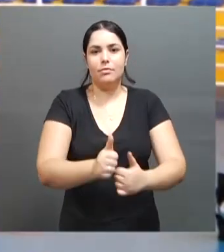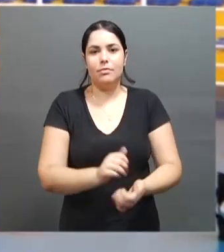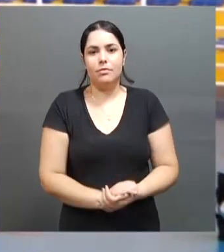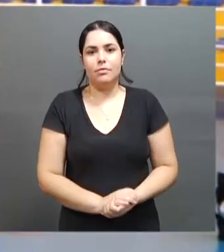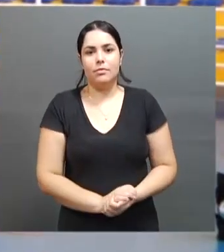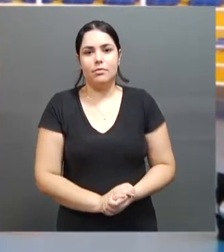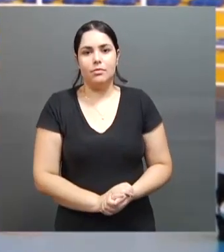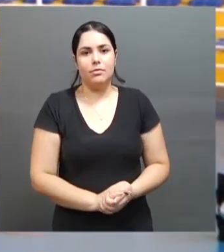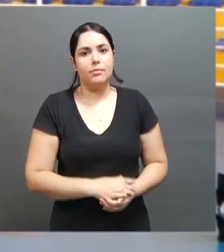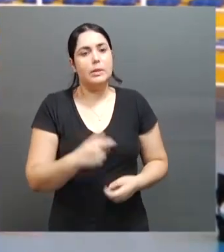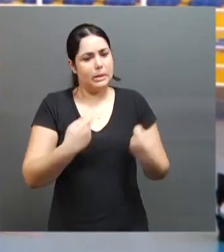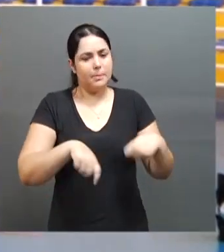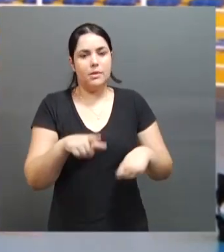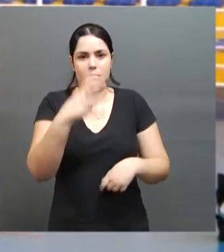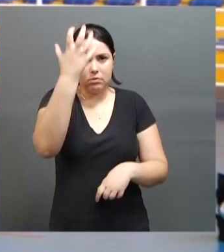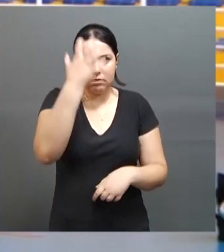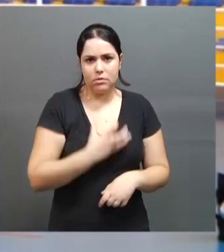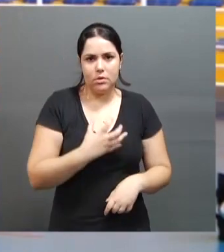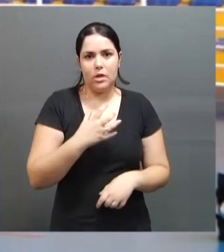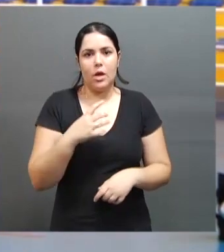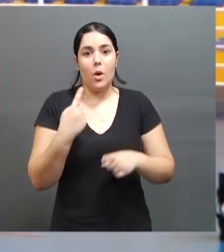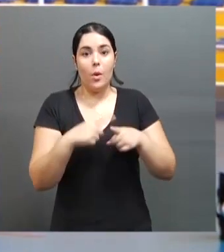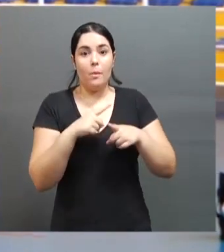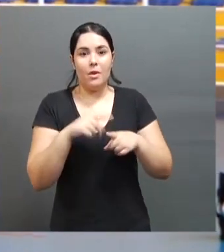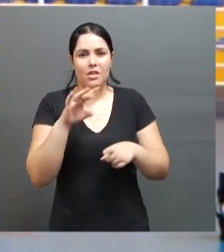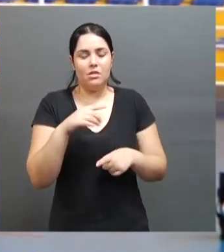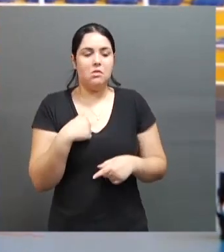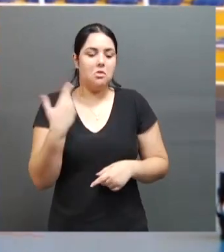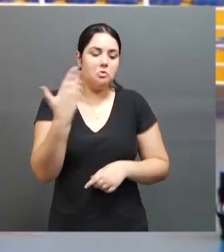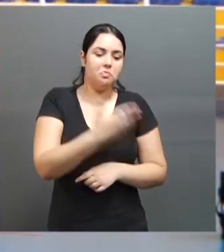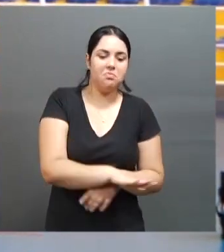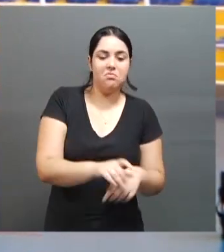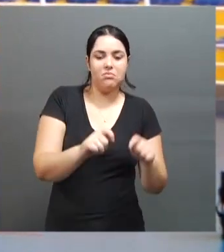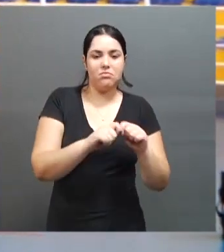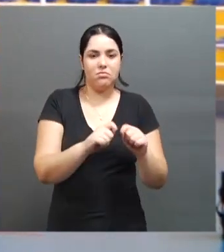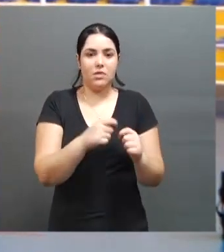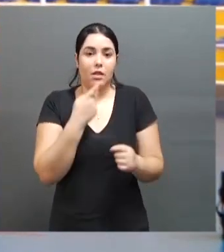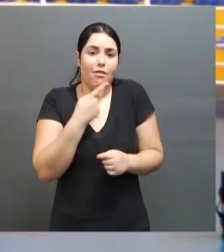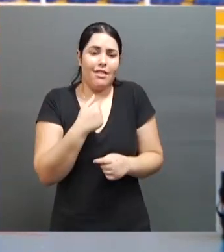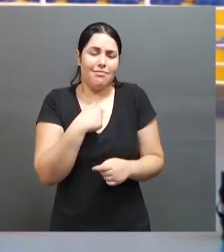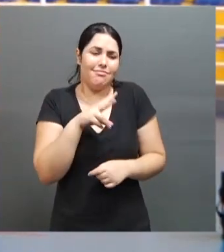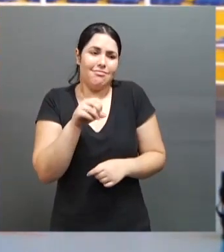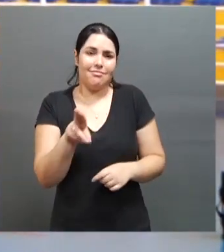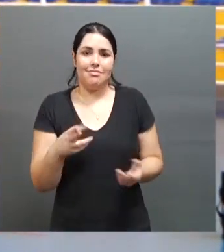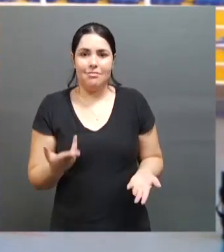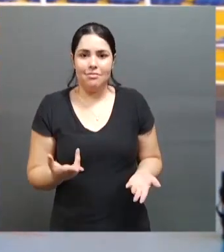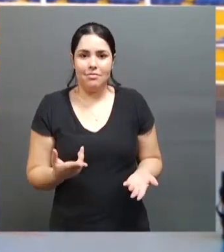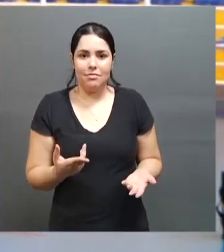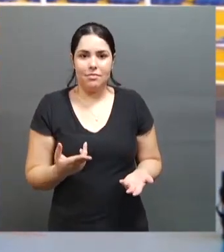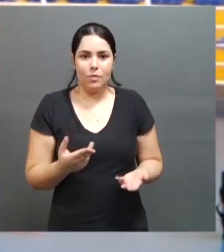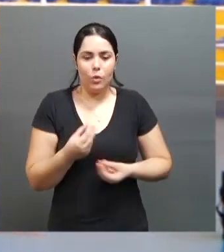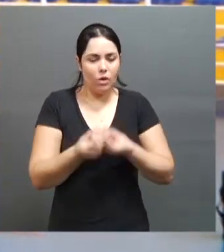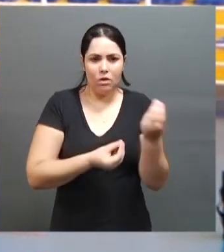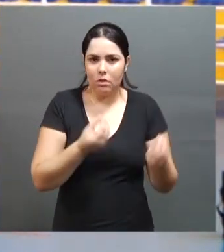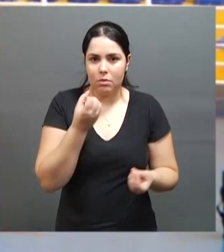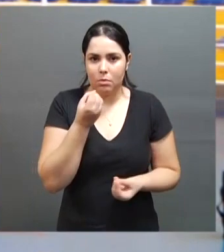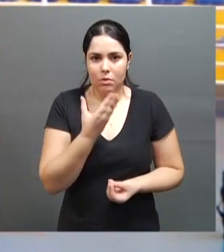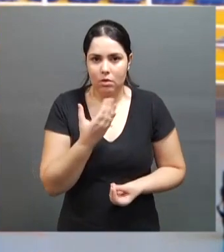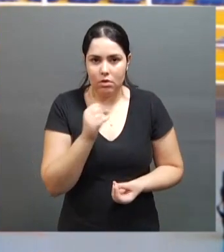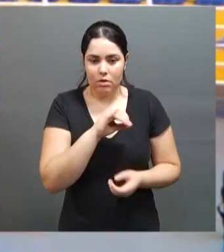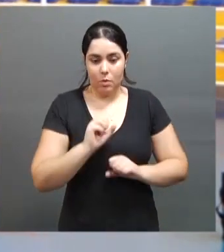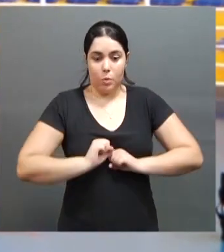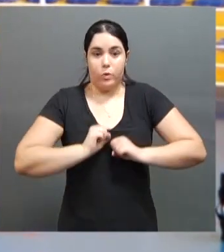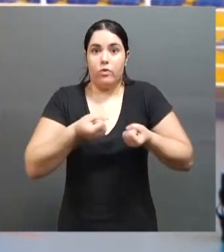seriedade no que quer fazer. Porque não adianta simplesmente estar aqui e pensar, aí eu vou ser bom se eu não tenho uma dedicação.